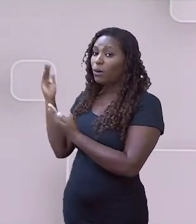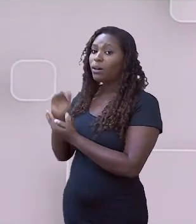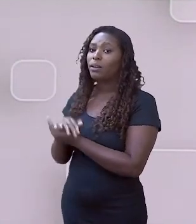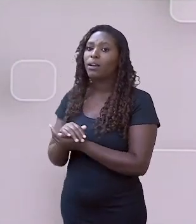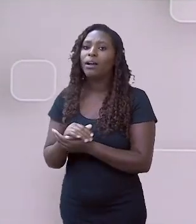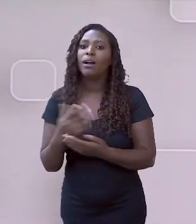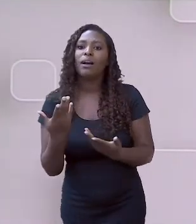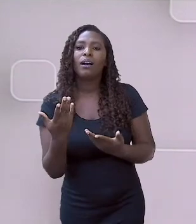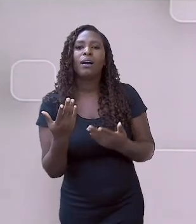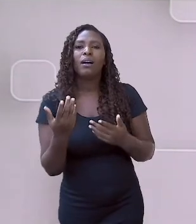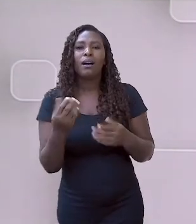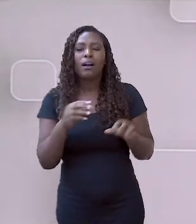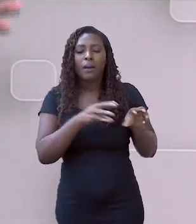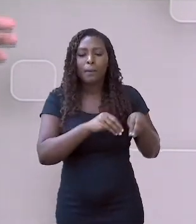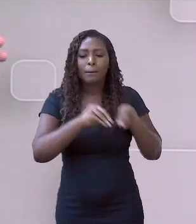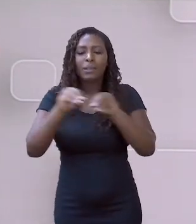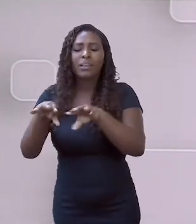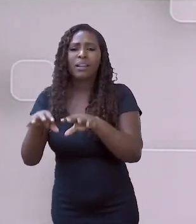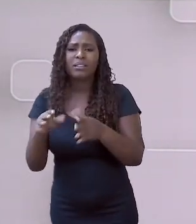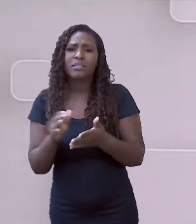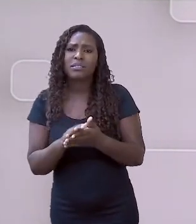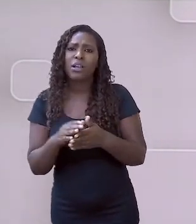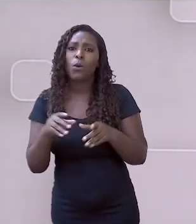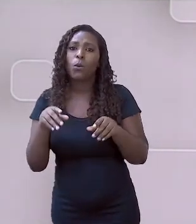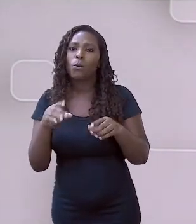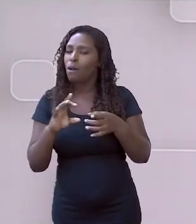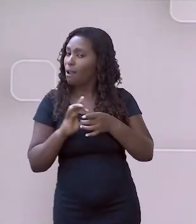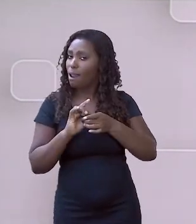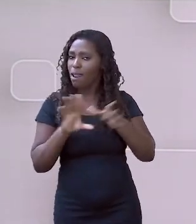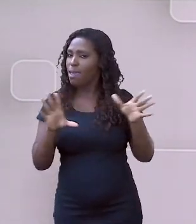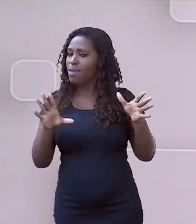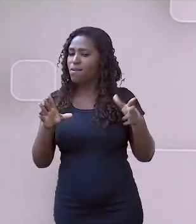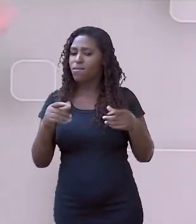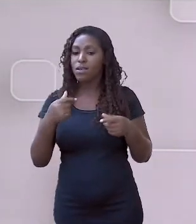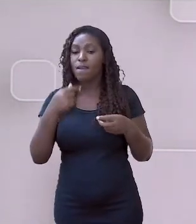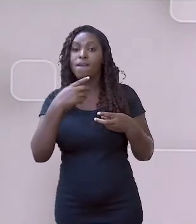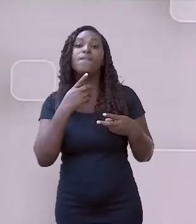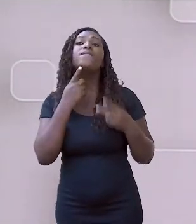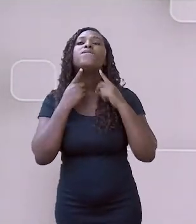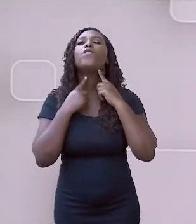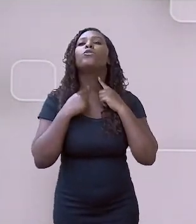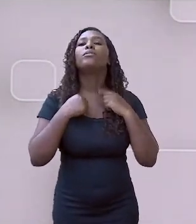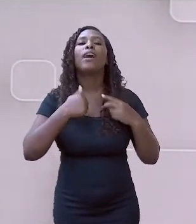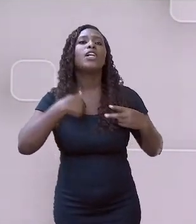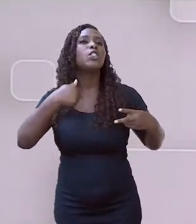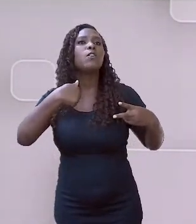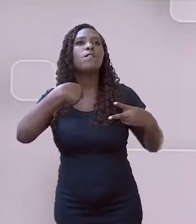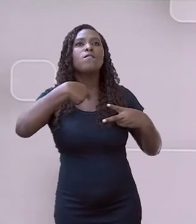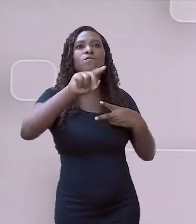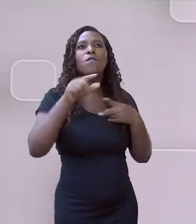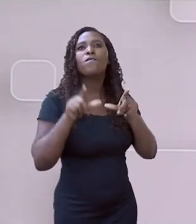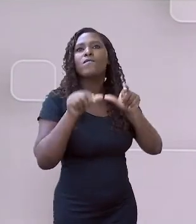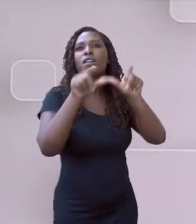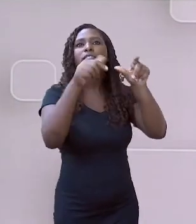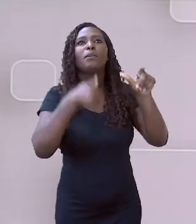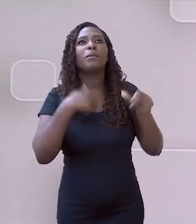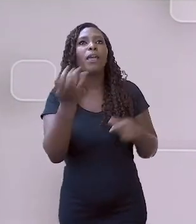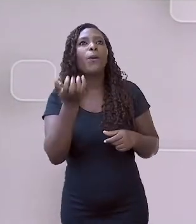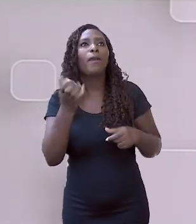Ok? A migração espontânea, como eu disse, eu vou morar em outro lugar, eu vou viajar porque eu quero,